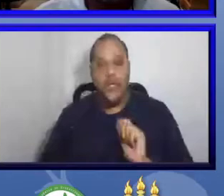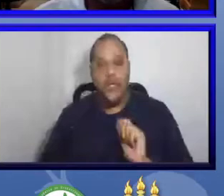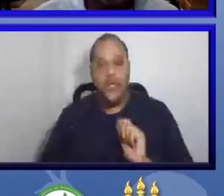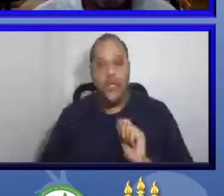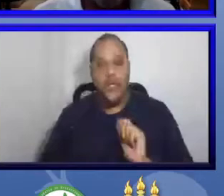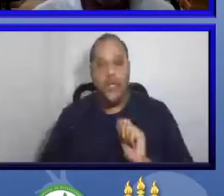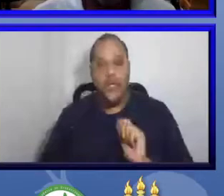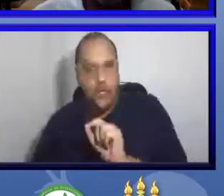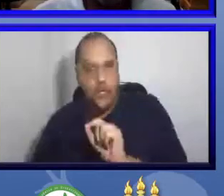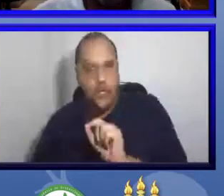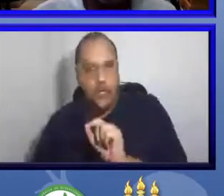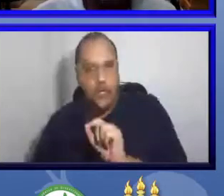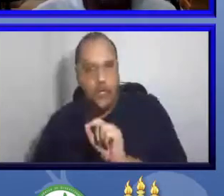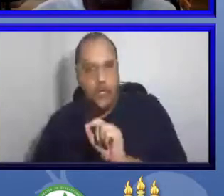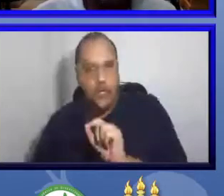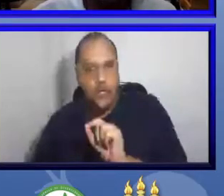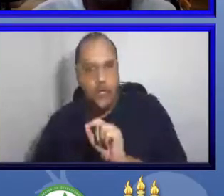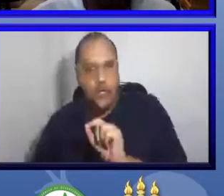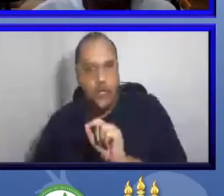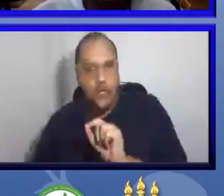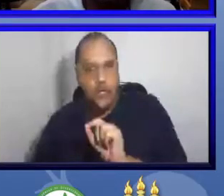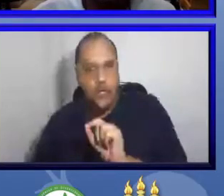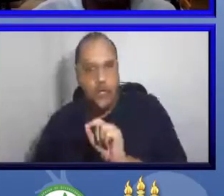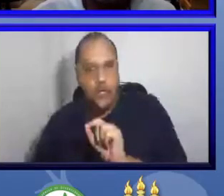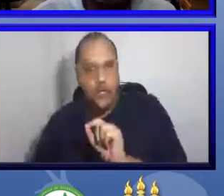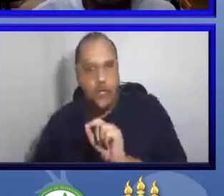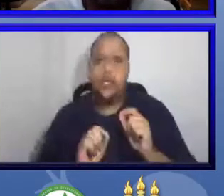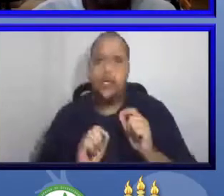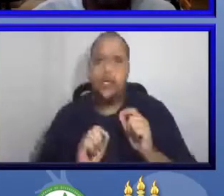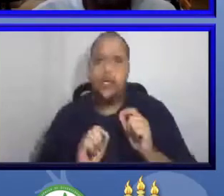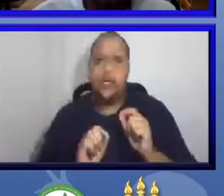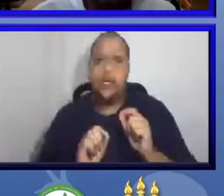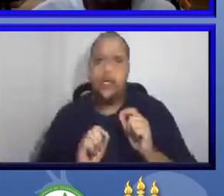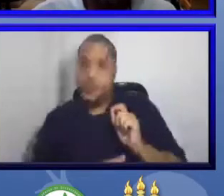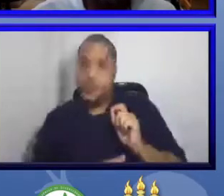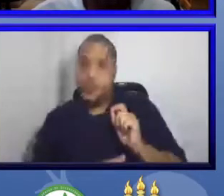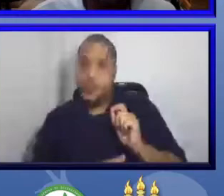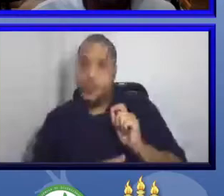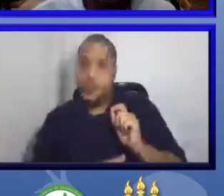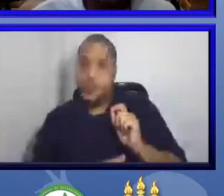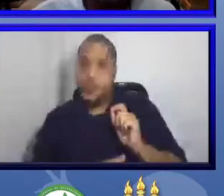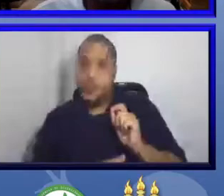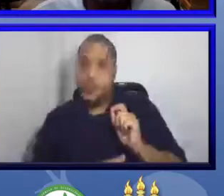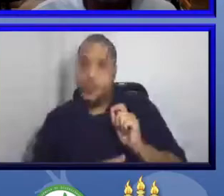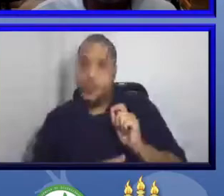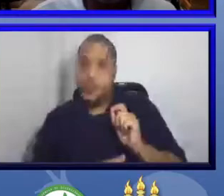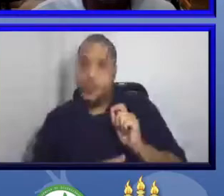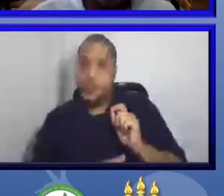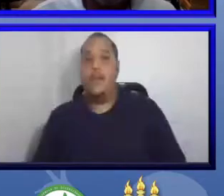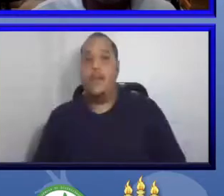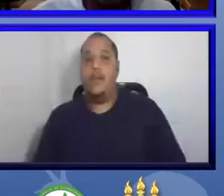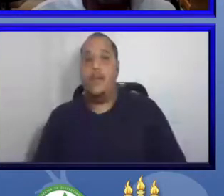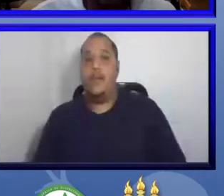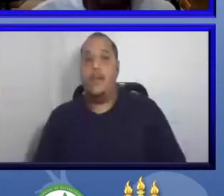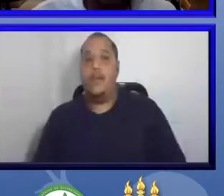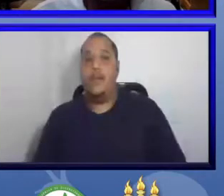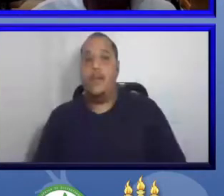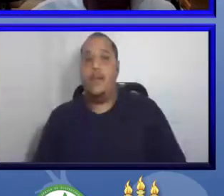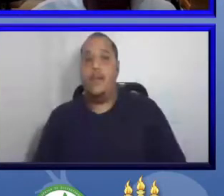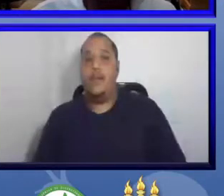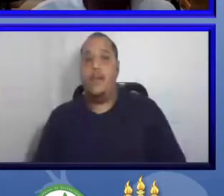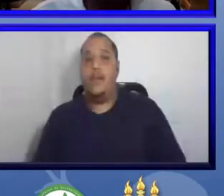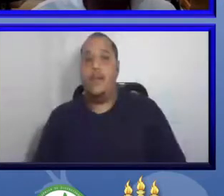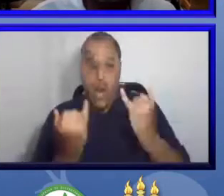Isso já vem acontecendo com a repatriação de dados e de uma maneira louvável